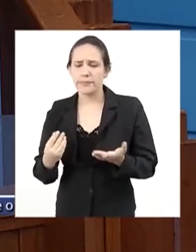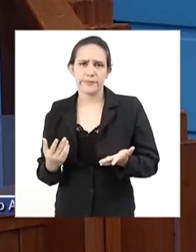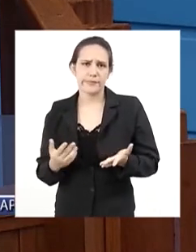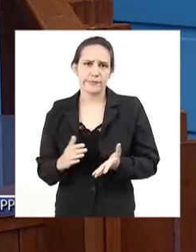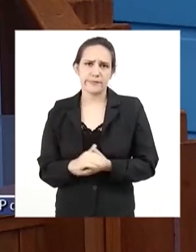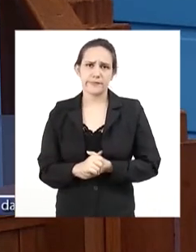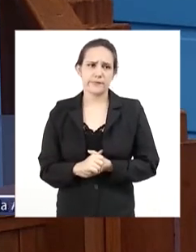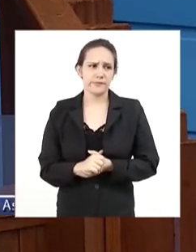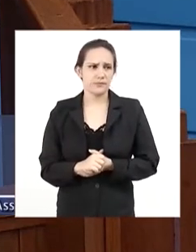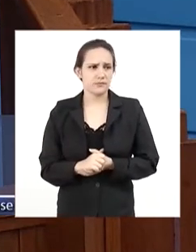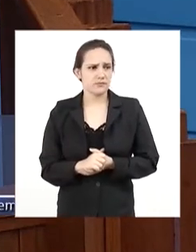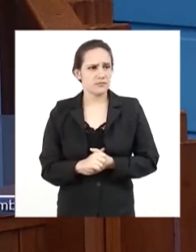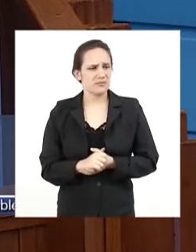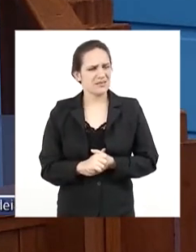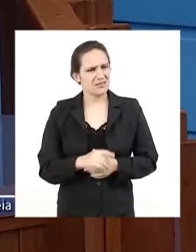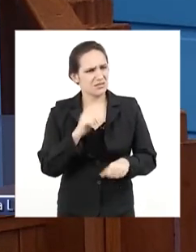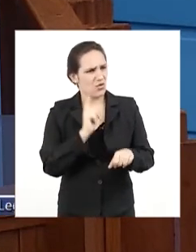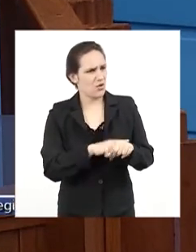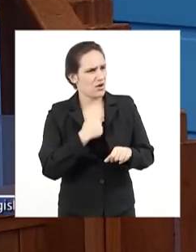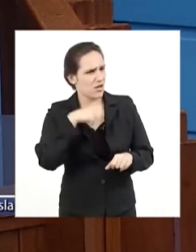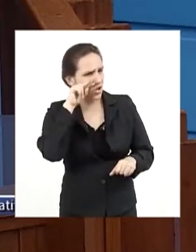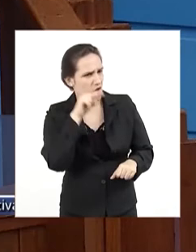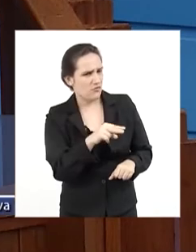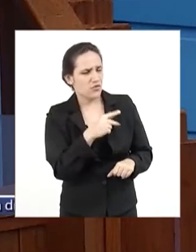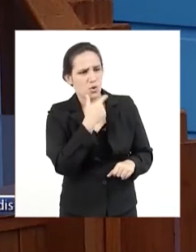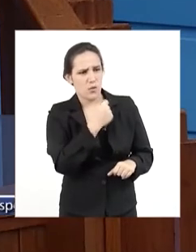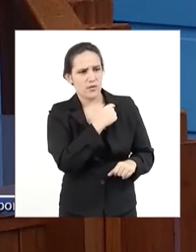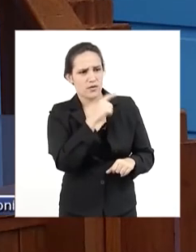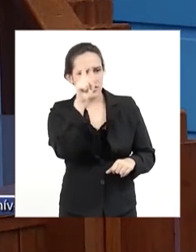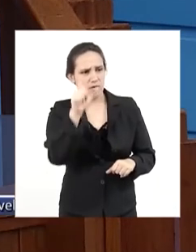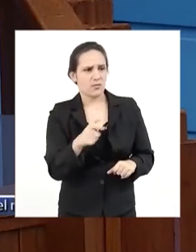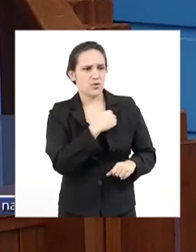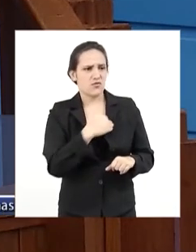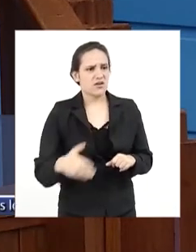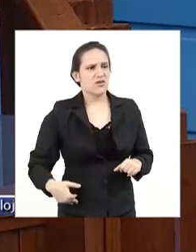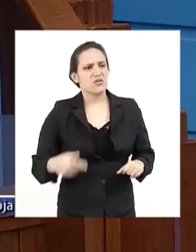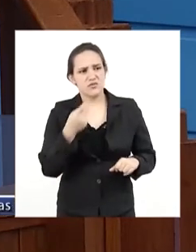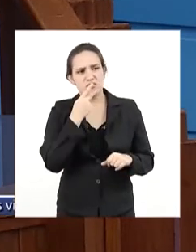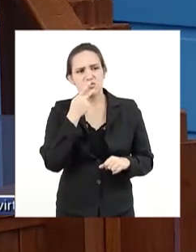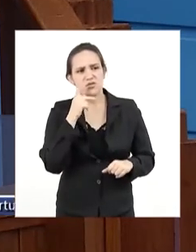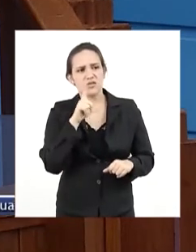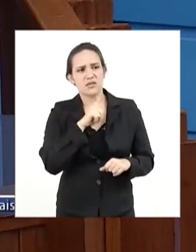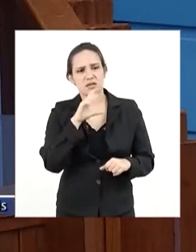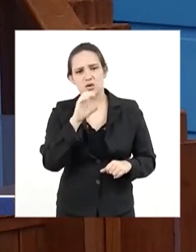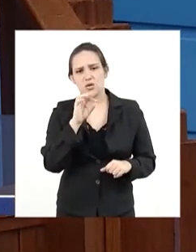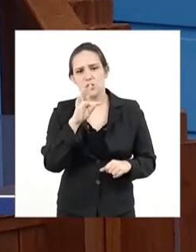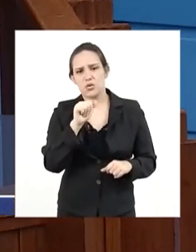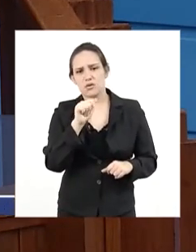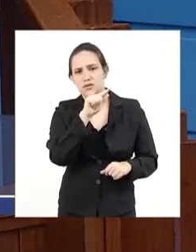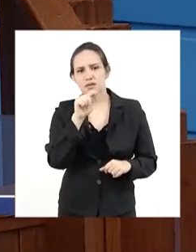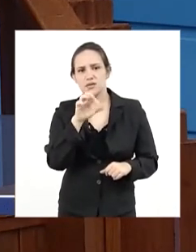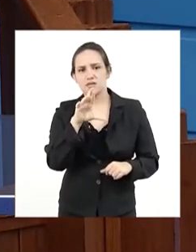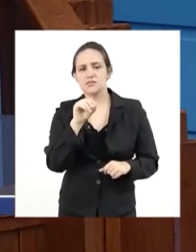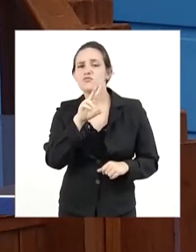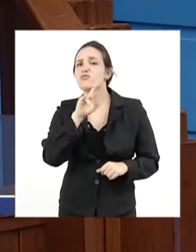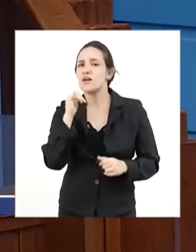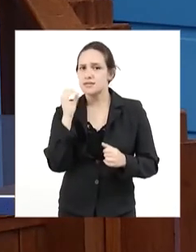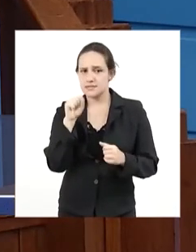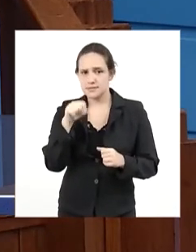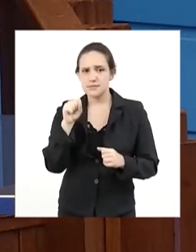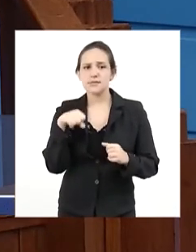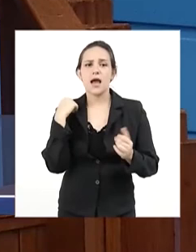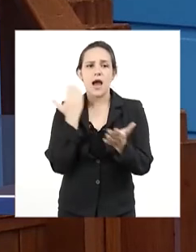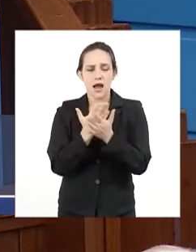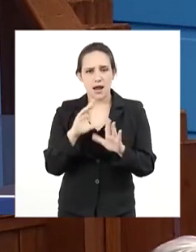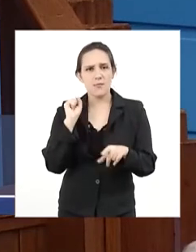Quando vi a fala do governador de implantar o Cota Zero no Mato Grosso do já falei, vai tirar emprego. Vai tirar o pão de cada